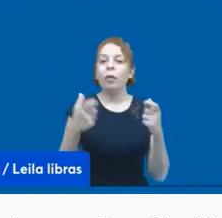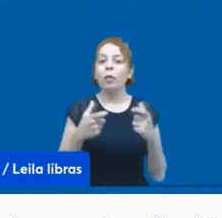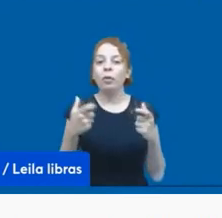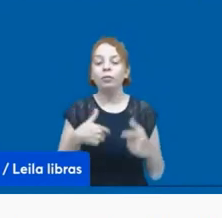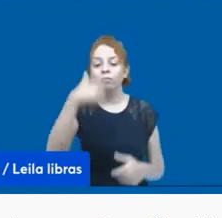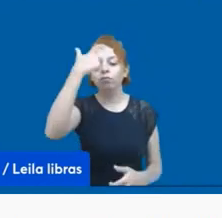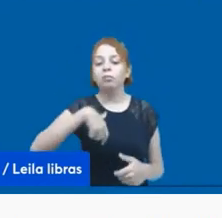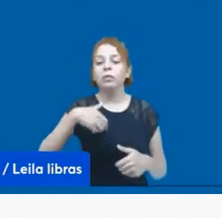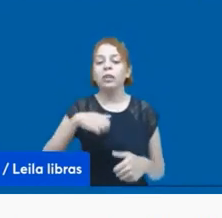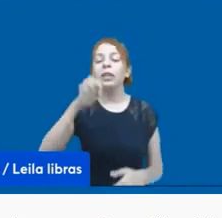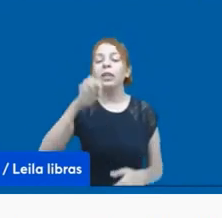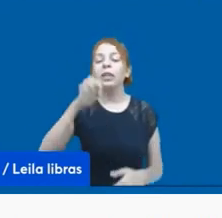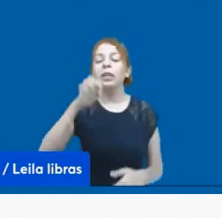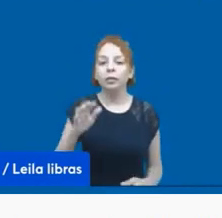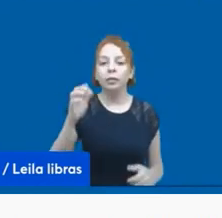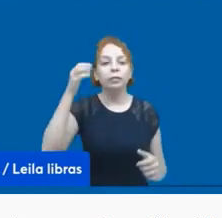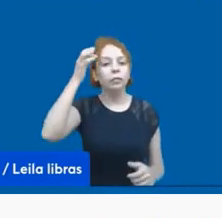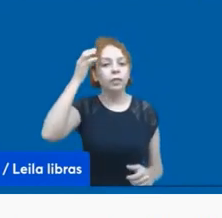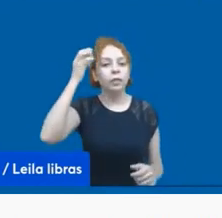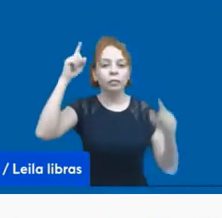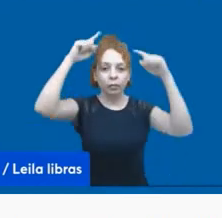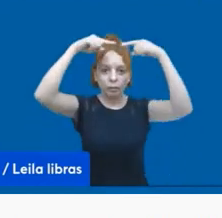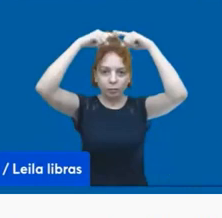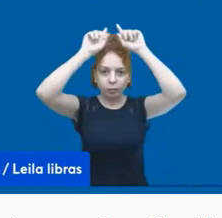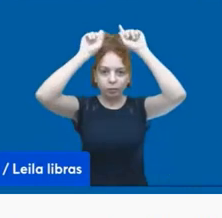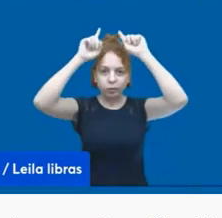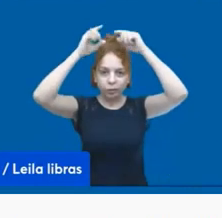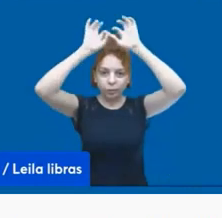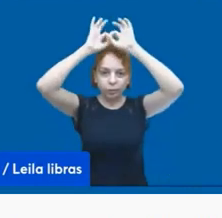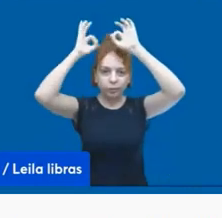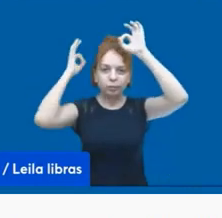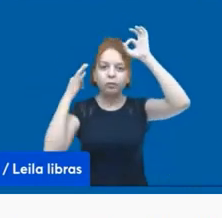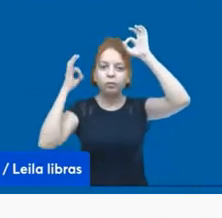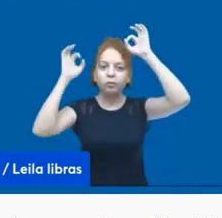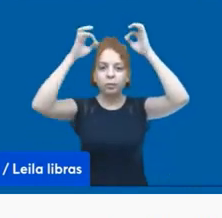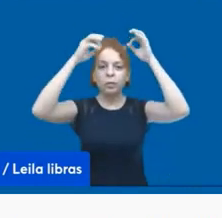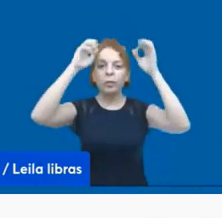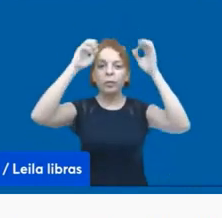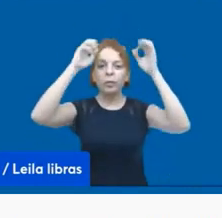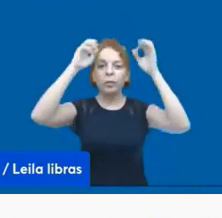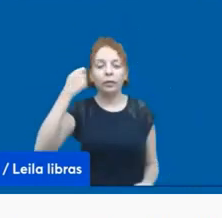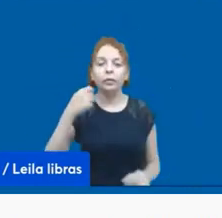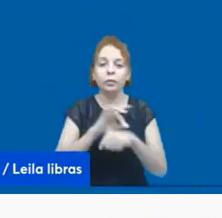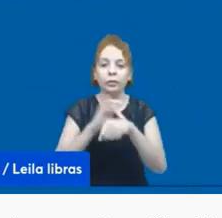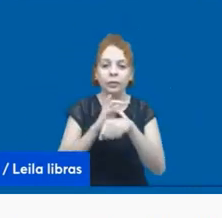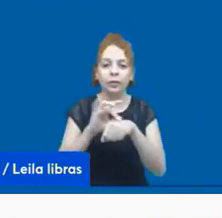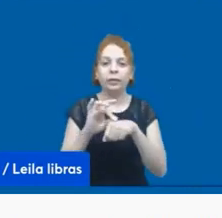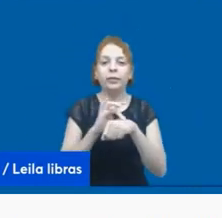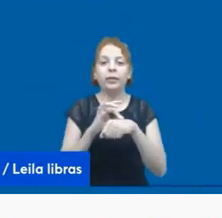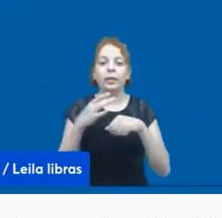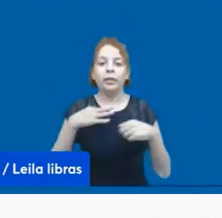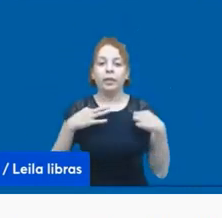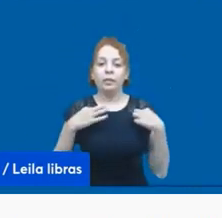sou eu. Eu tenho cabelo de dreadlocks, cabelo de dreads, preto. Estou com uma camisa